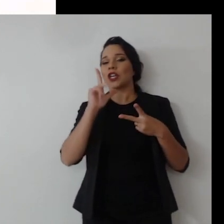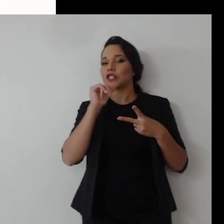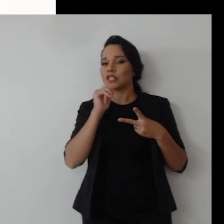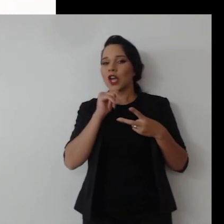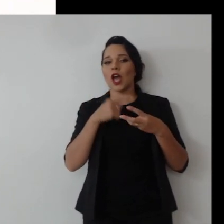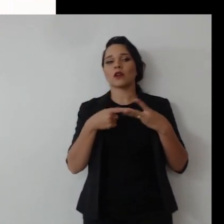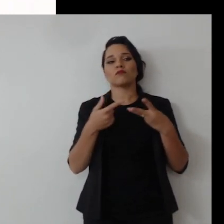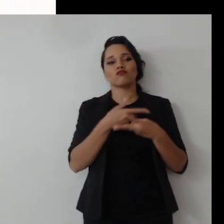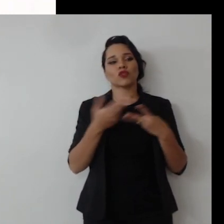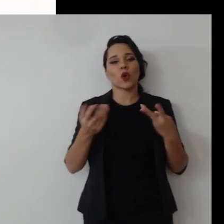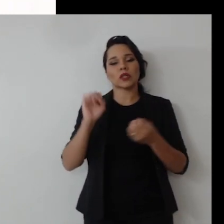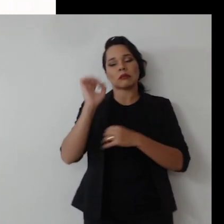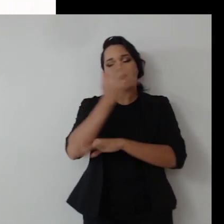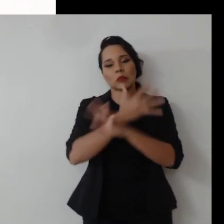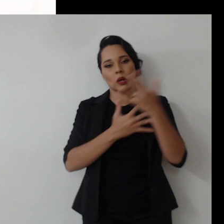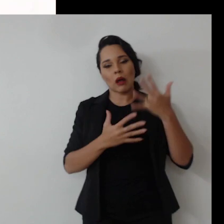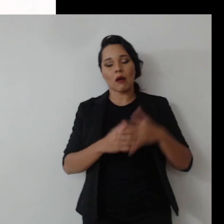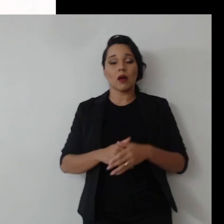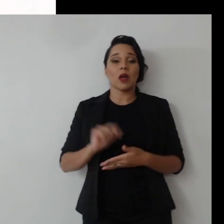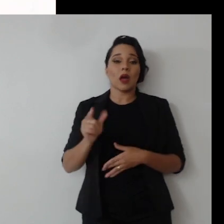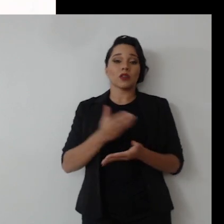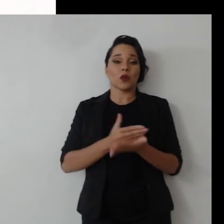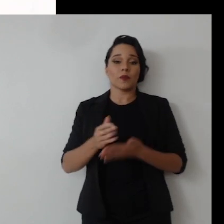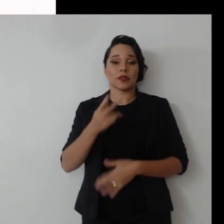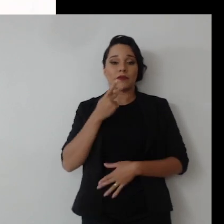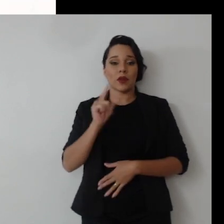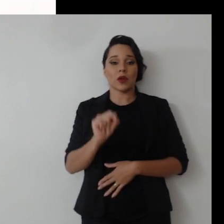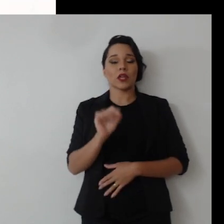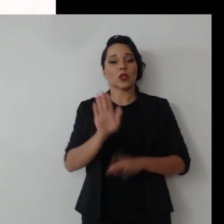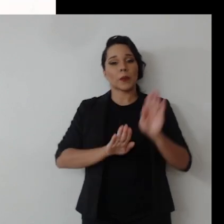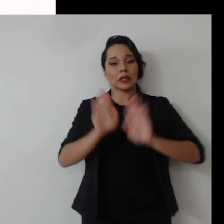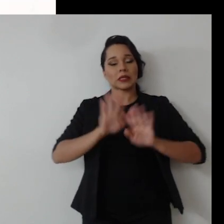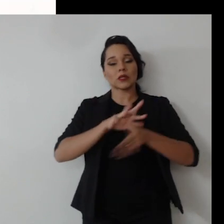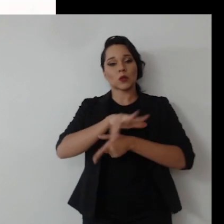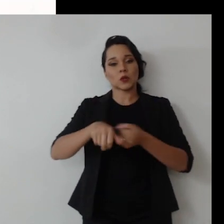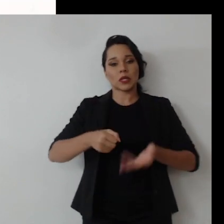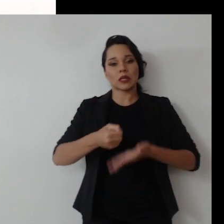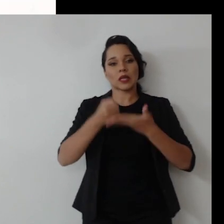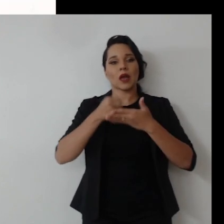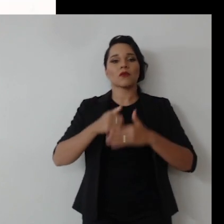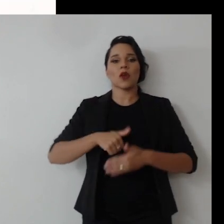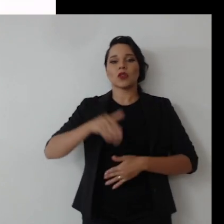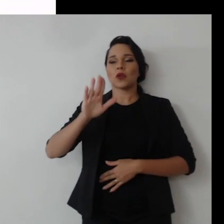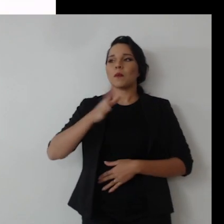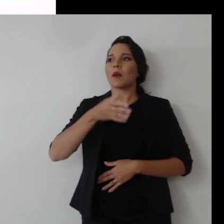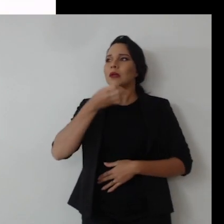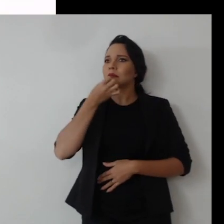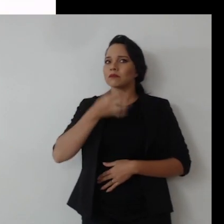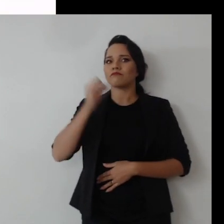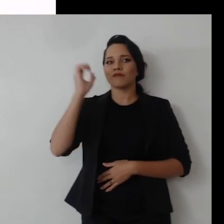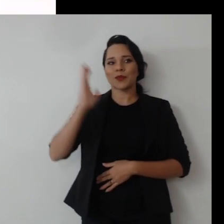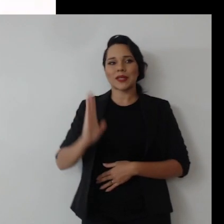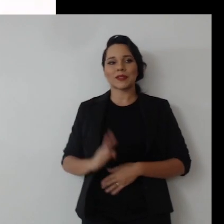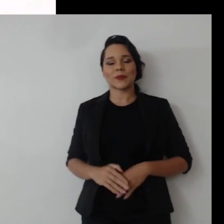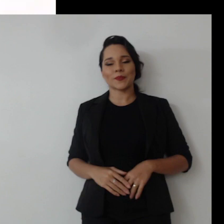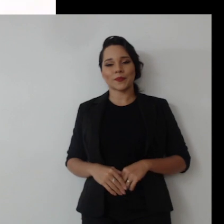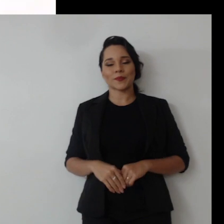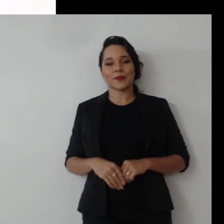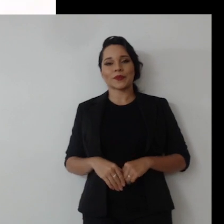água, de recursos naturais e aí já começando a se falar de licitações sustentáveis no nível mais legal no Brasil.